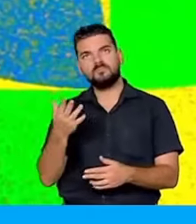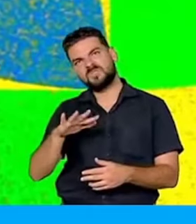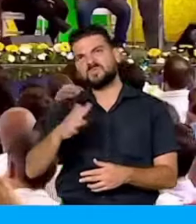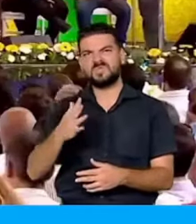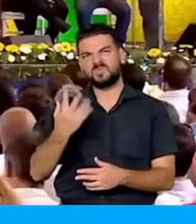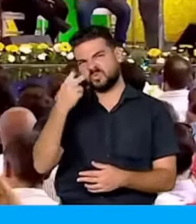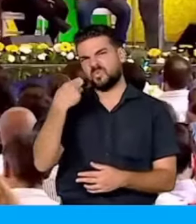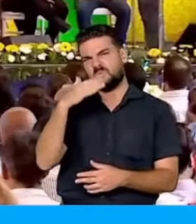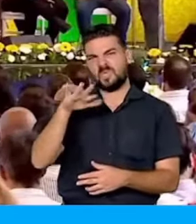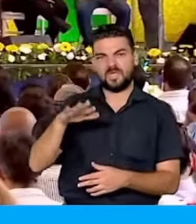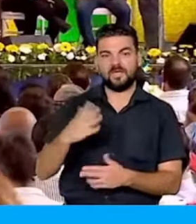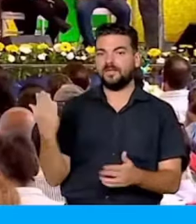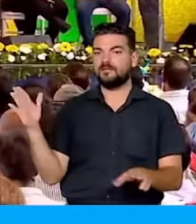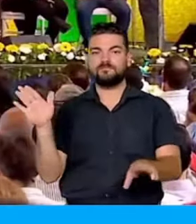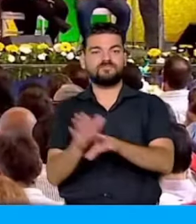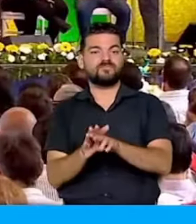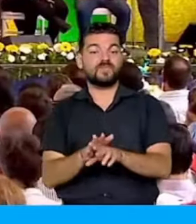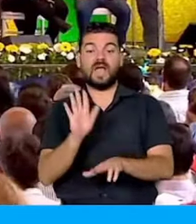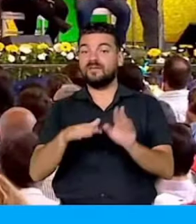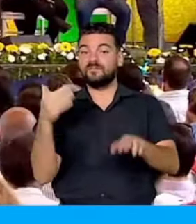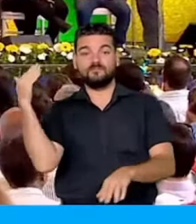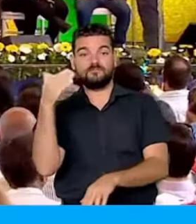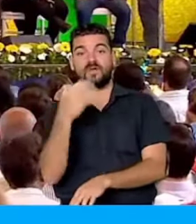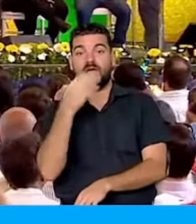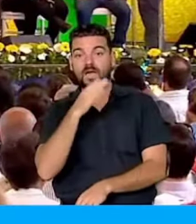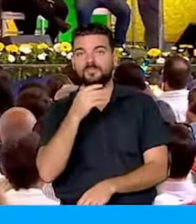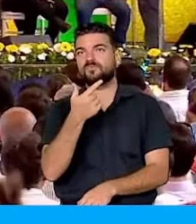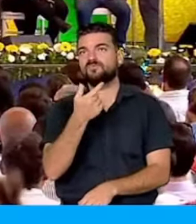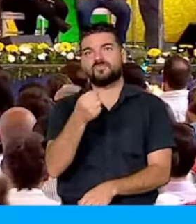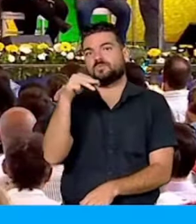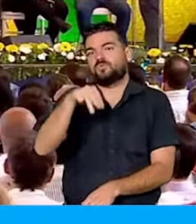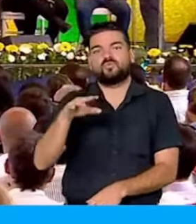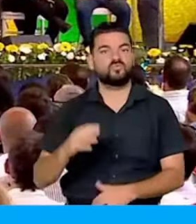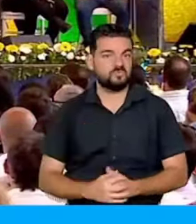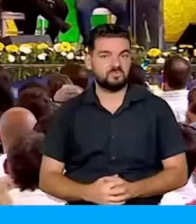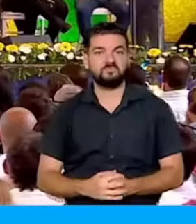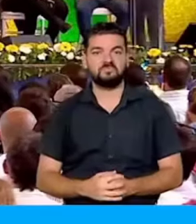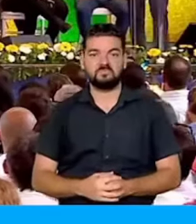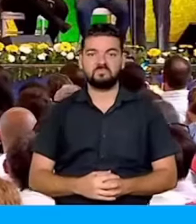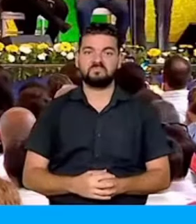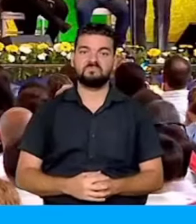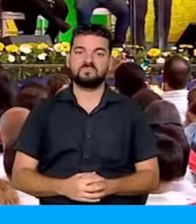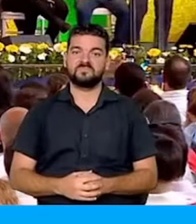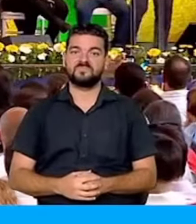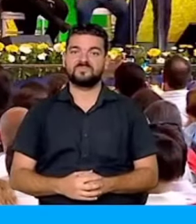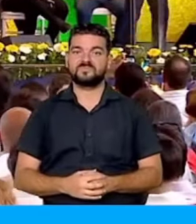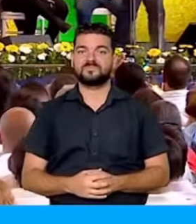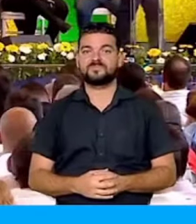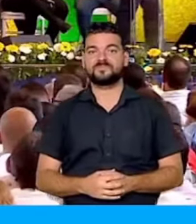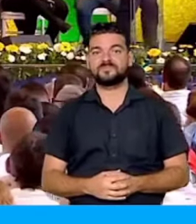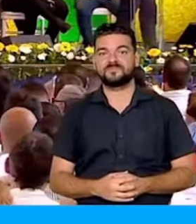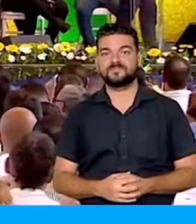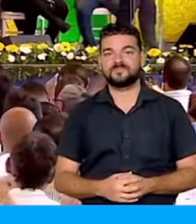meia, para ser uma viagem de 20, 25 minutos. imagina,